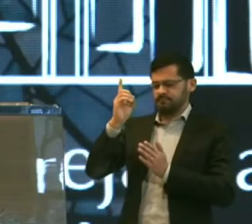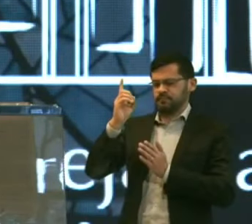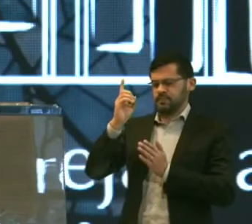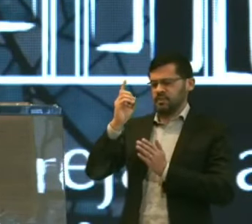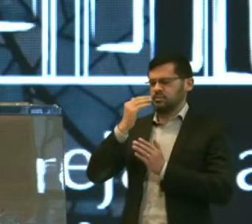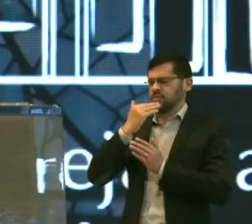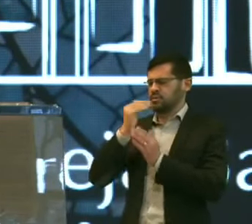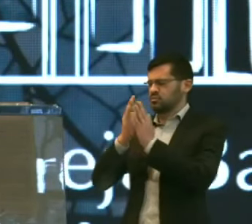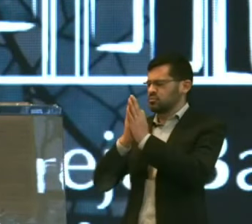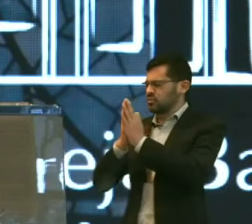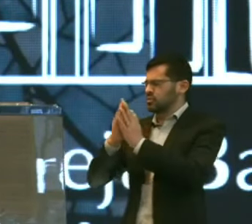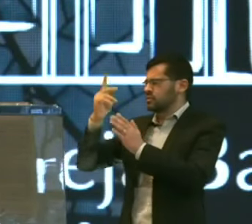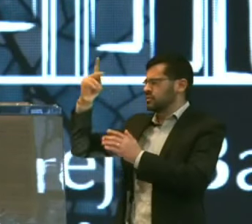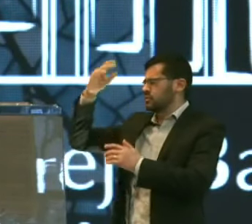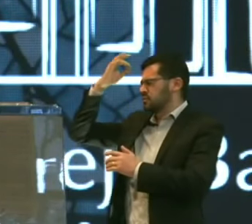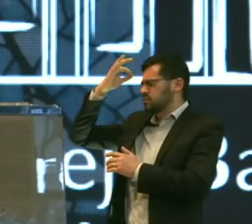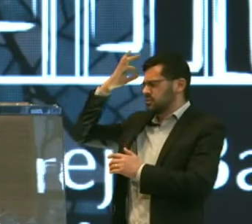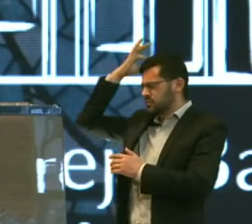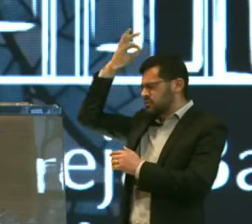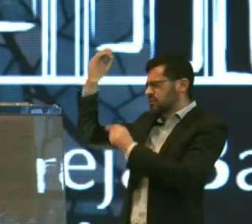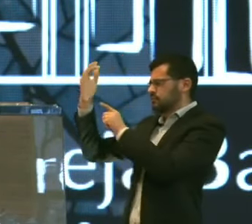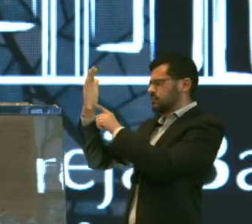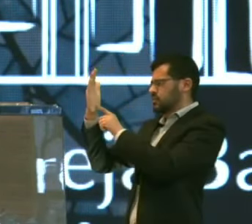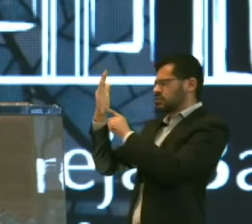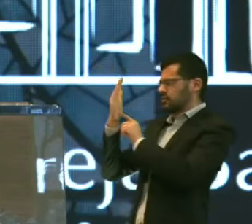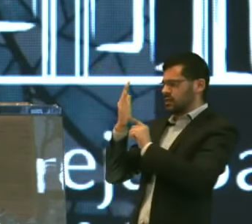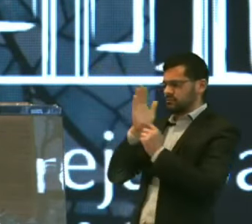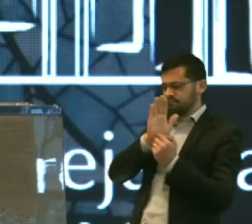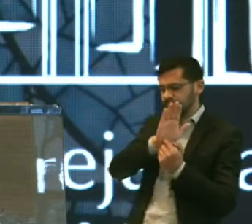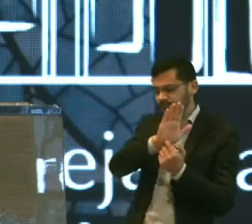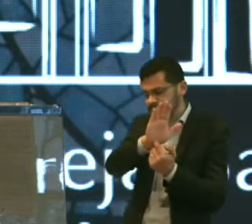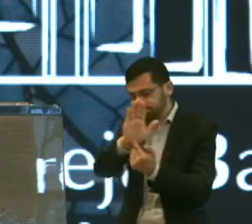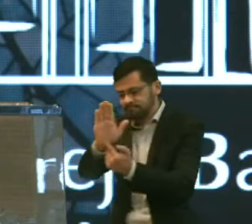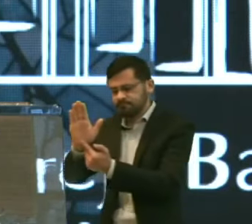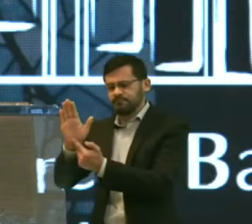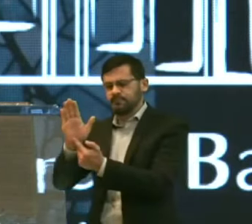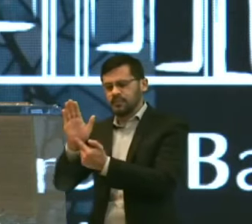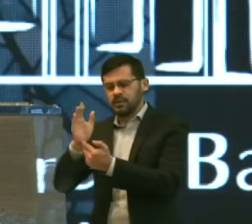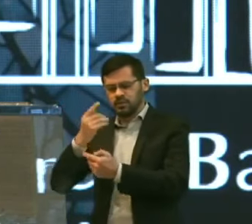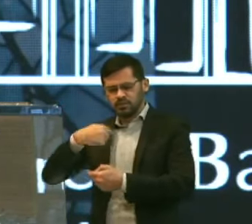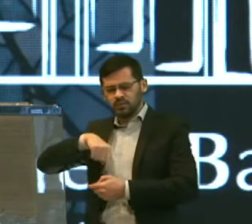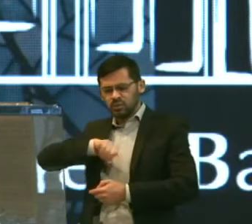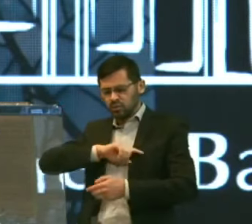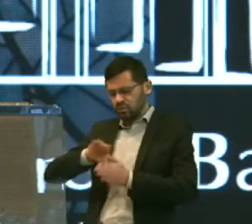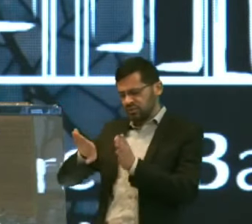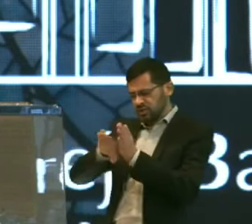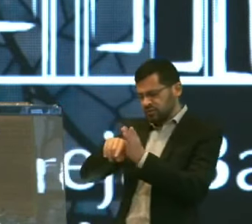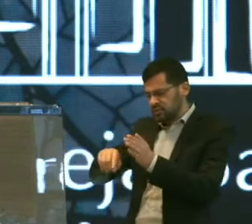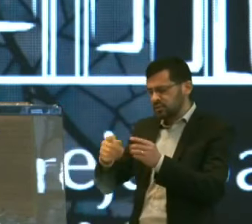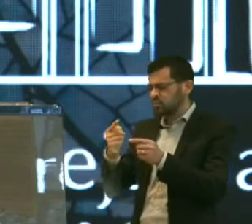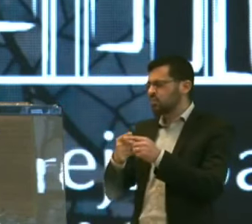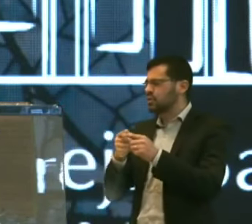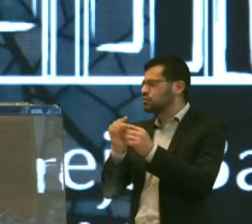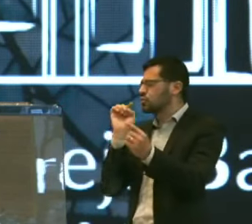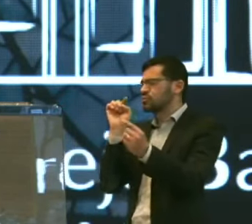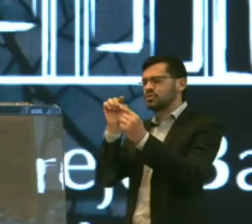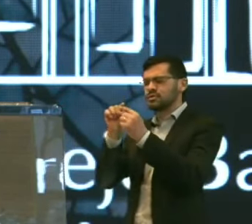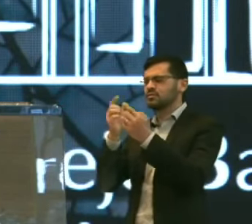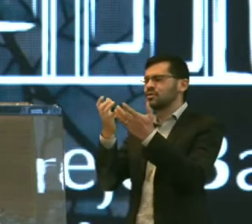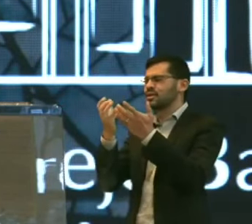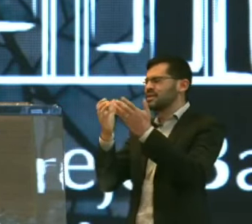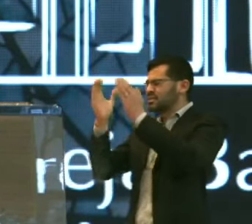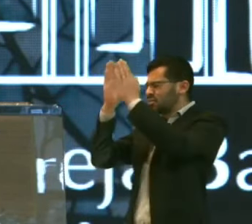o teu Espírito se revele aqui entre nós Nós viemos aqui por tua causa, tu